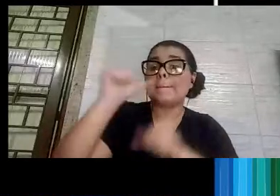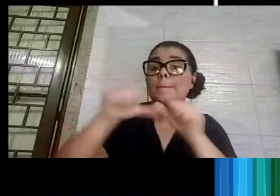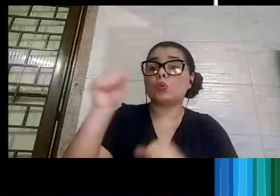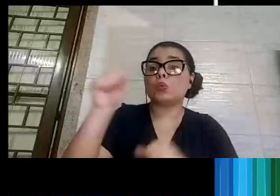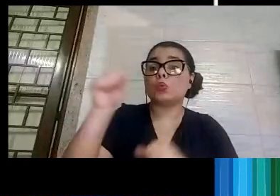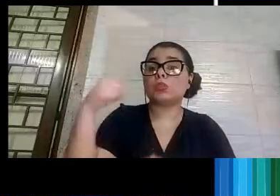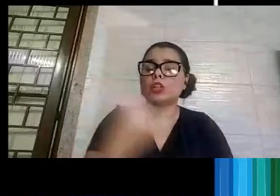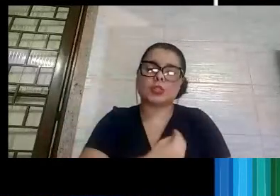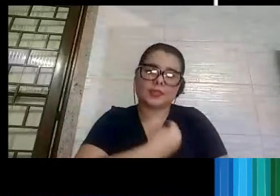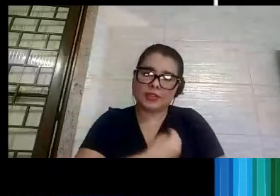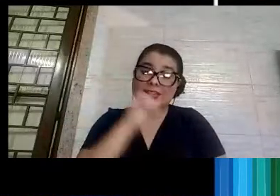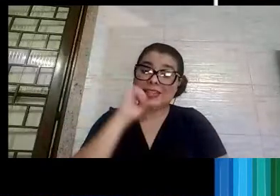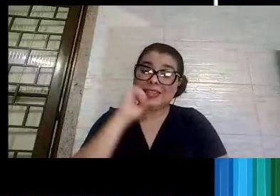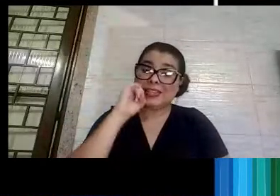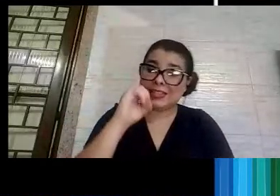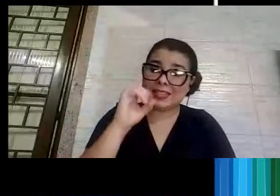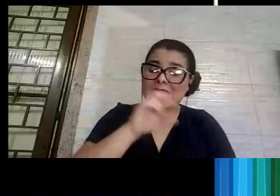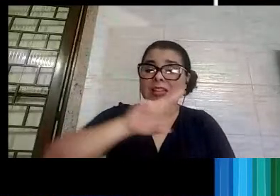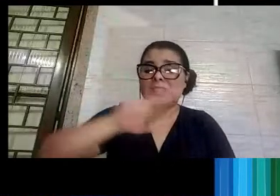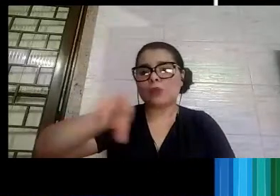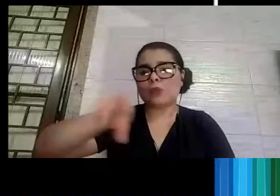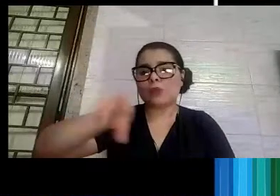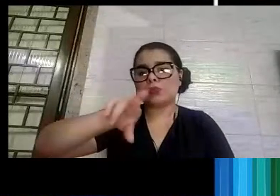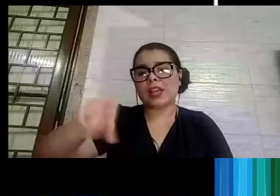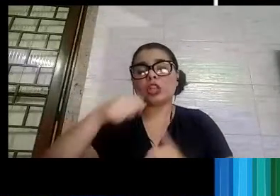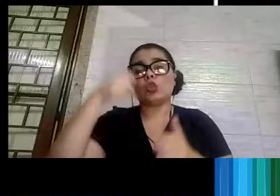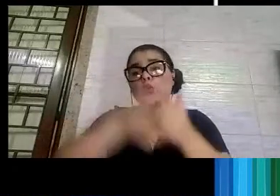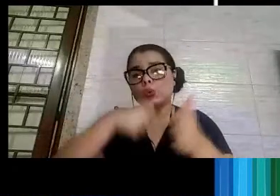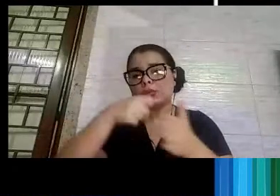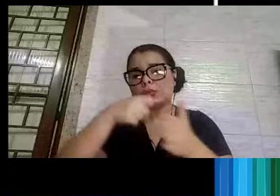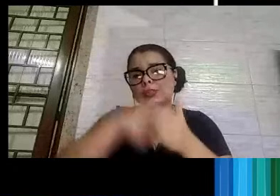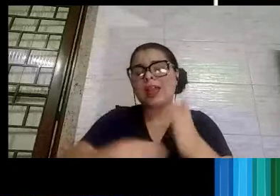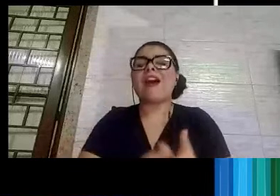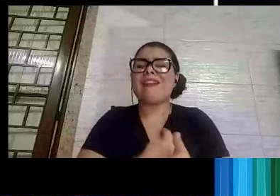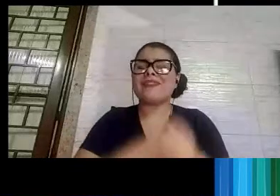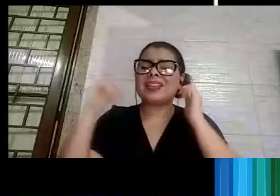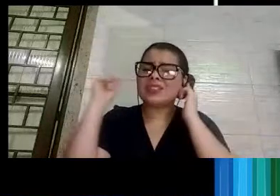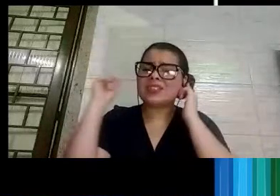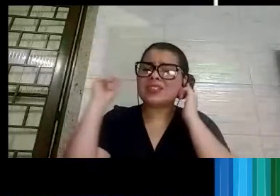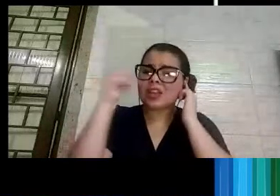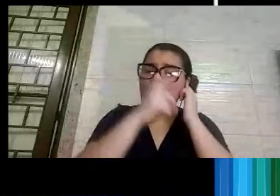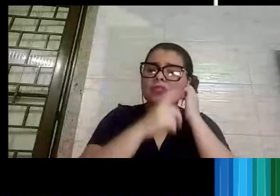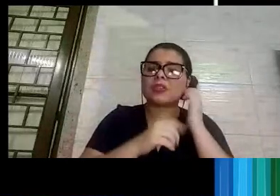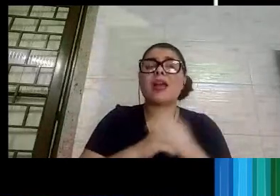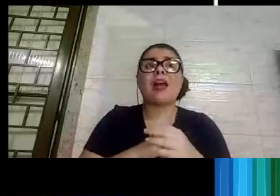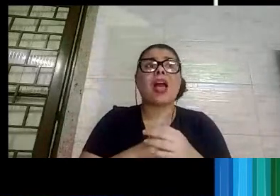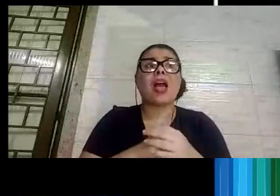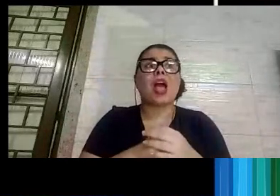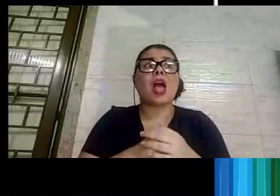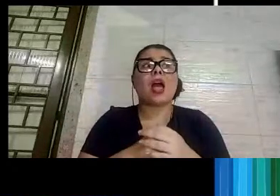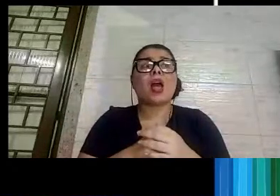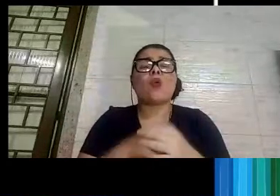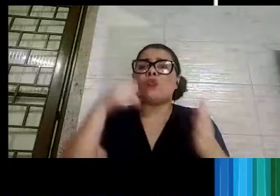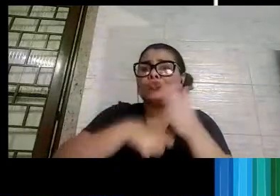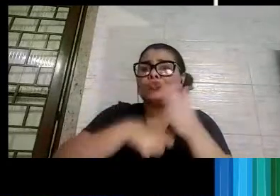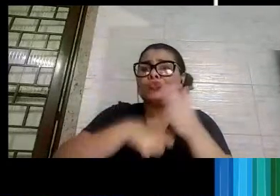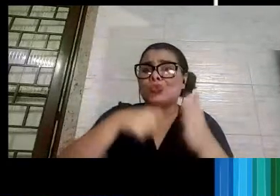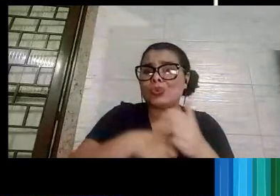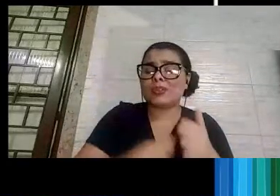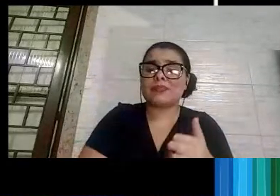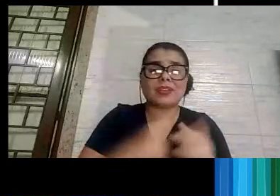sem luta, a vida é difícil, com, quer dizer, com luta, às vezes a vida é difícil, e sem luta,